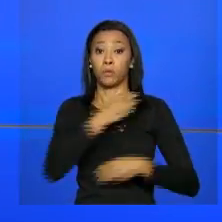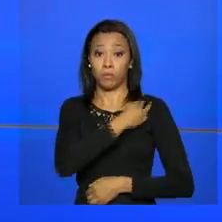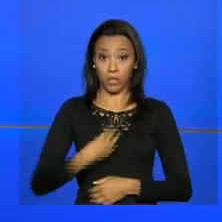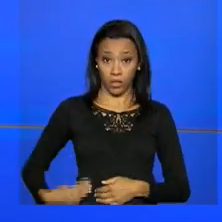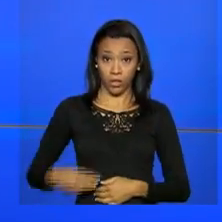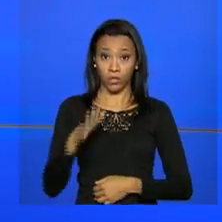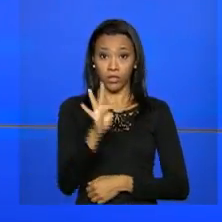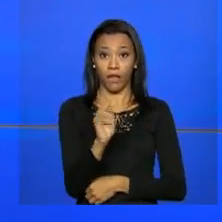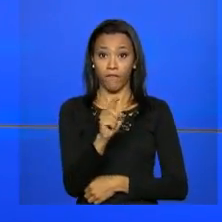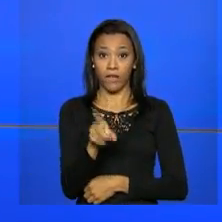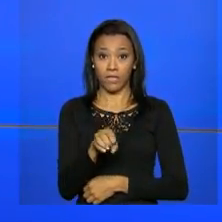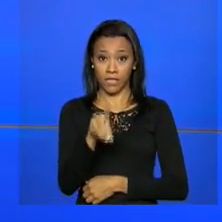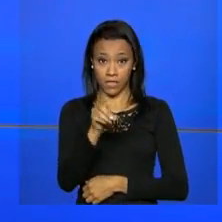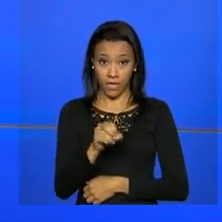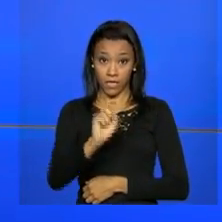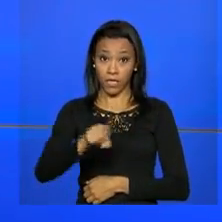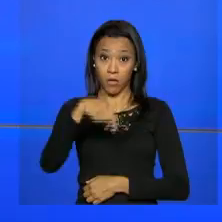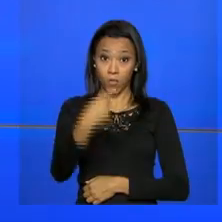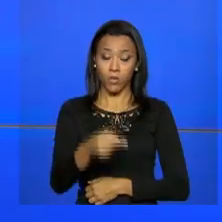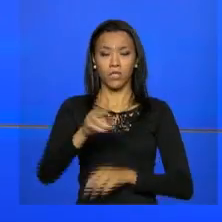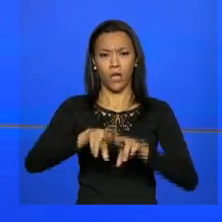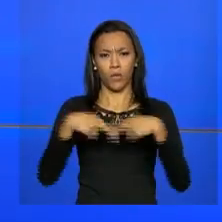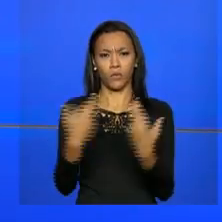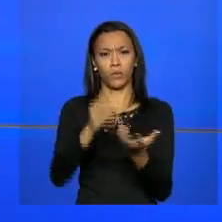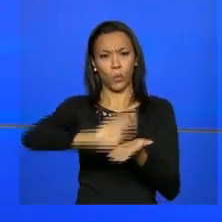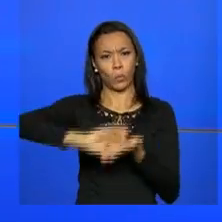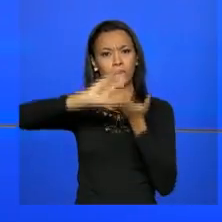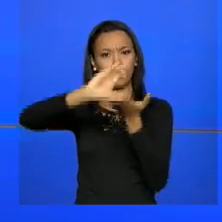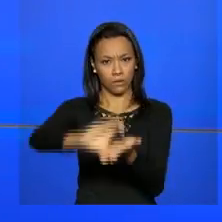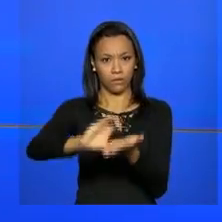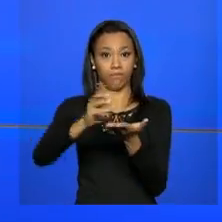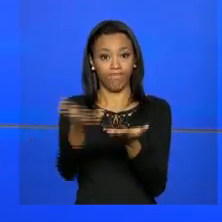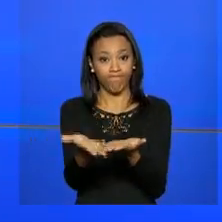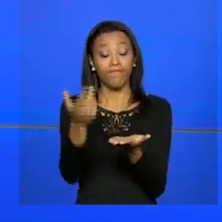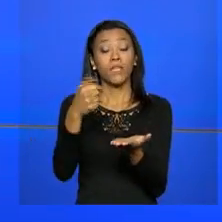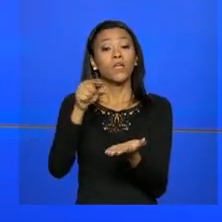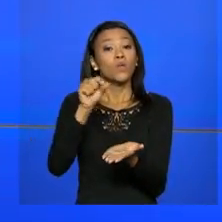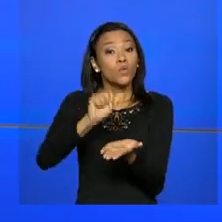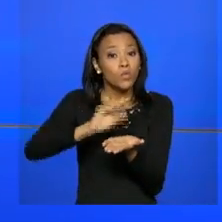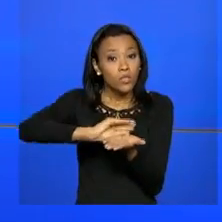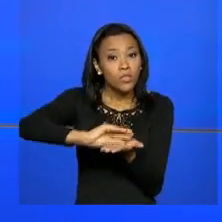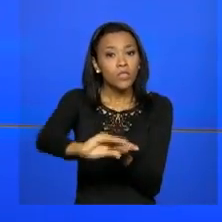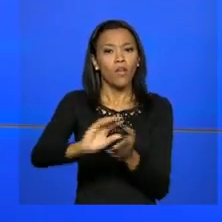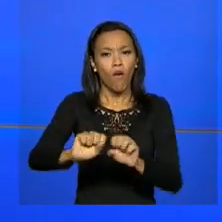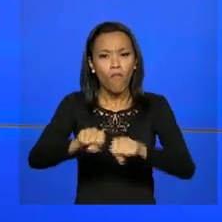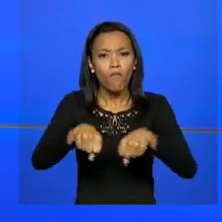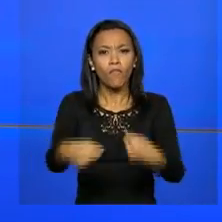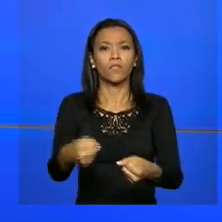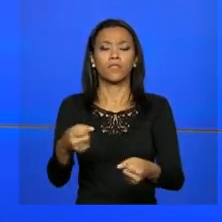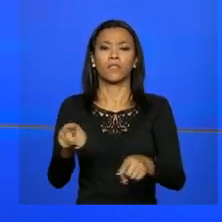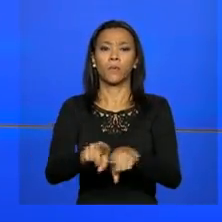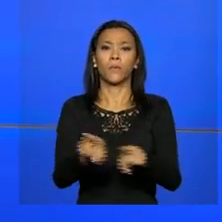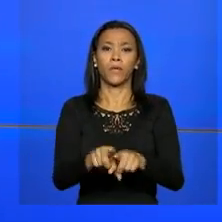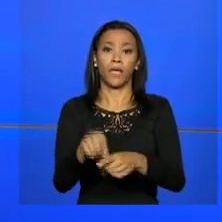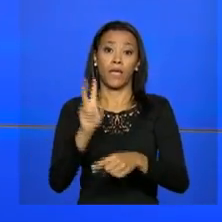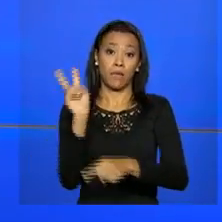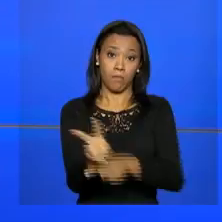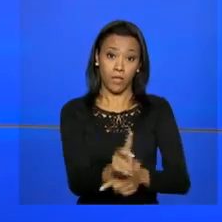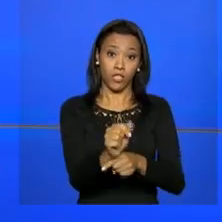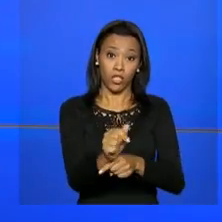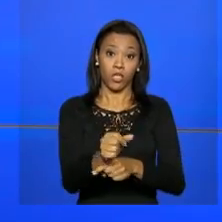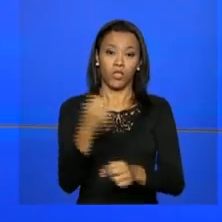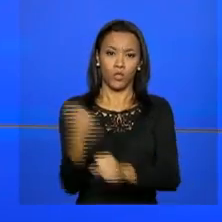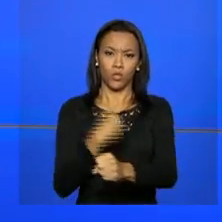após reunião do Conselho de Desenvolvimento Econômico e Social, Conselhão. Os recursos vão reforçar a oferta de crédito para obras de infraestrutura,